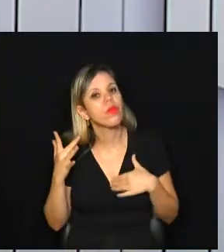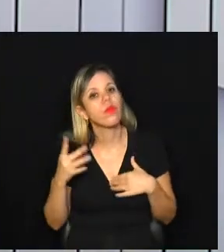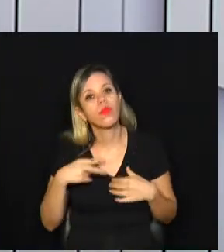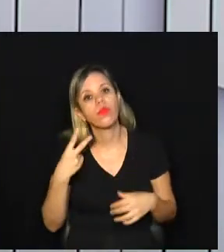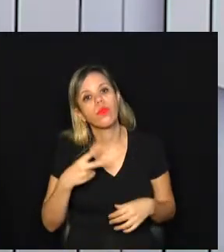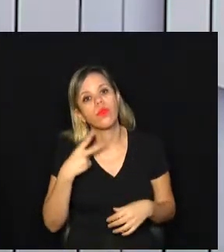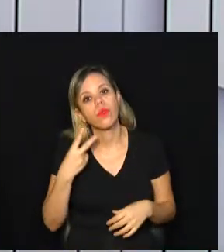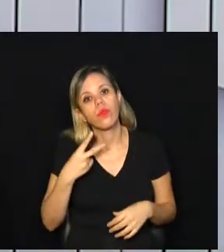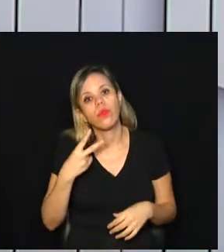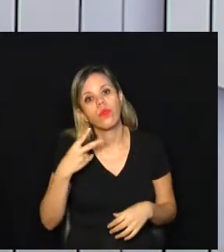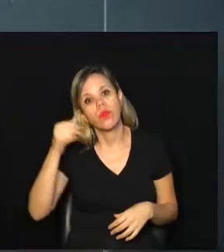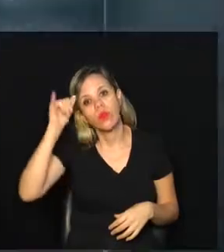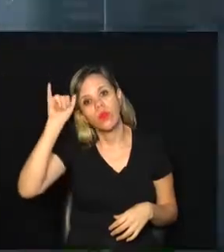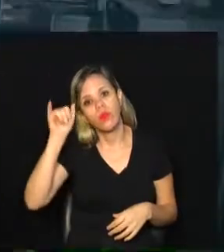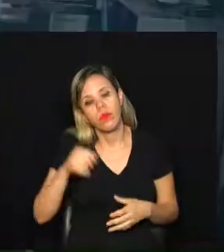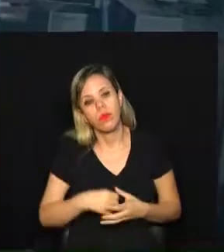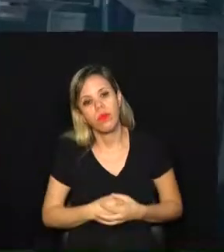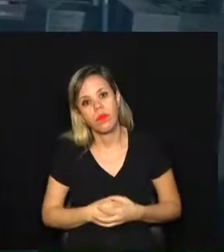vereador Paulo Búfalo.